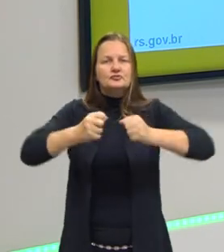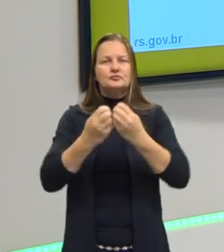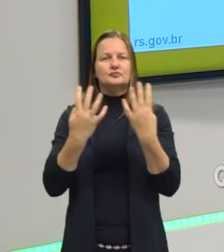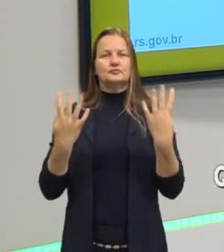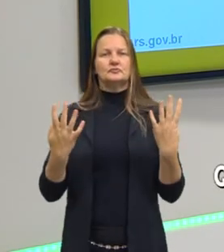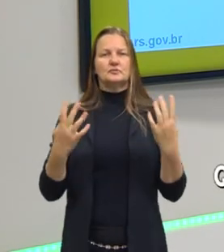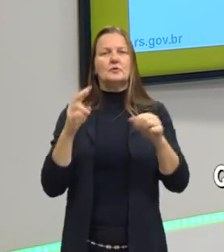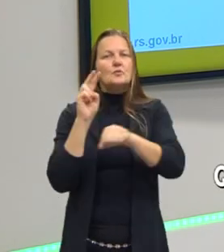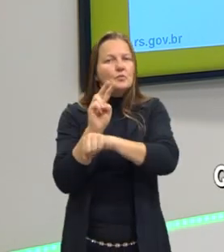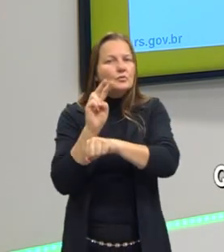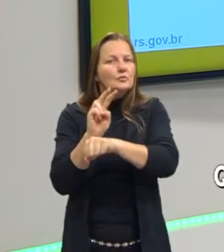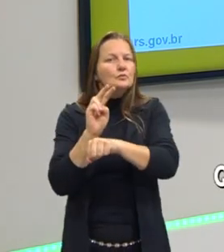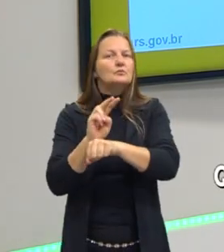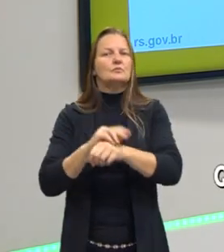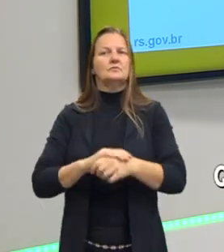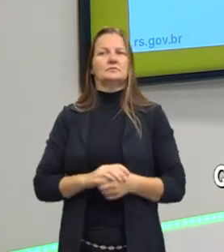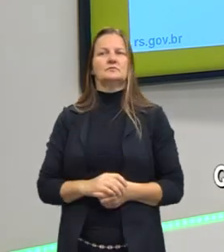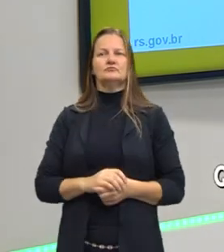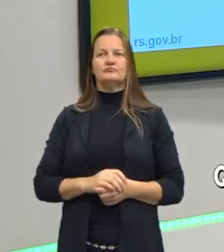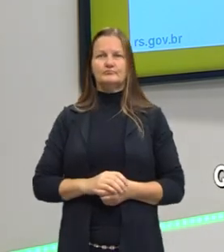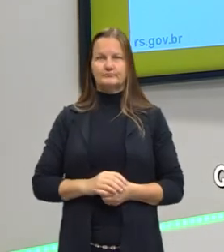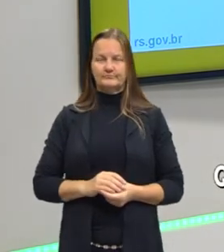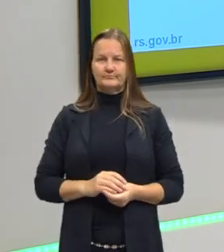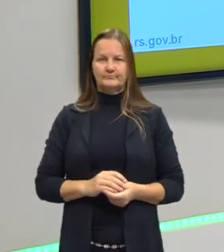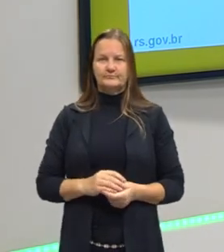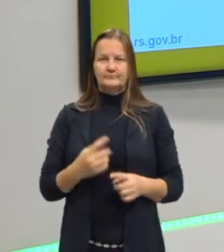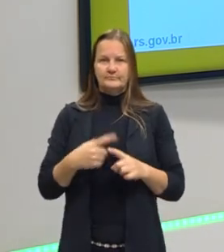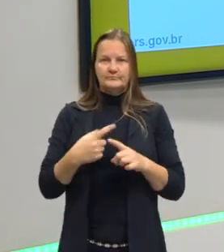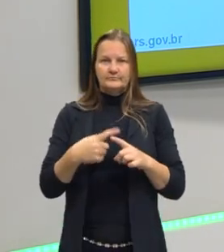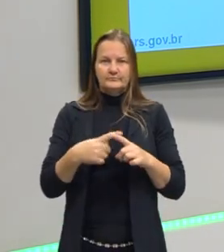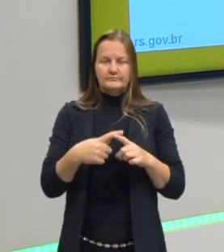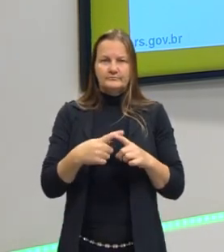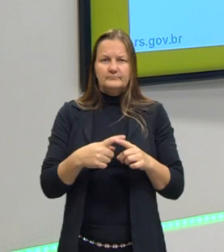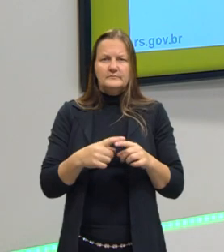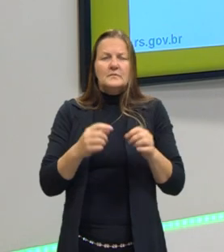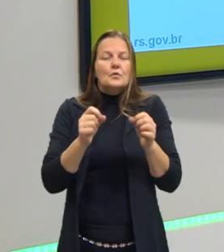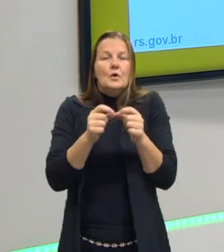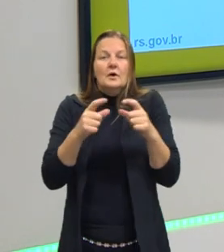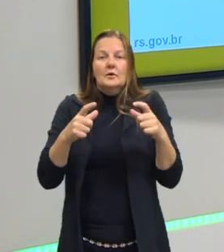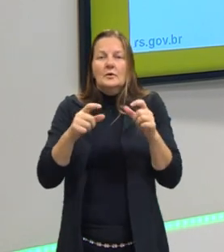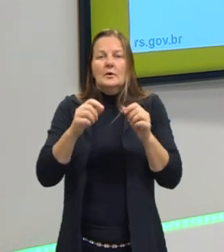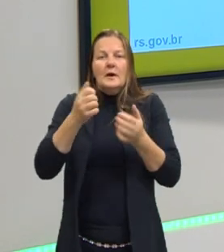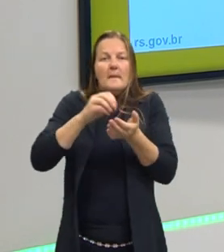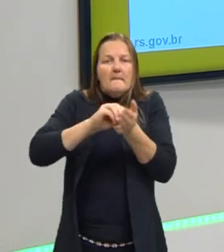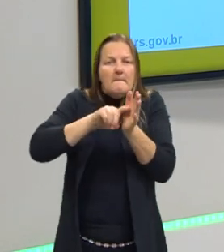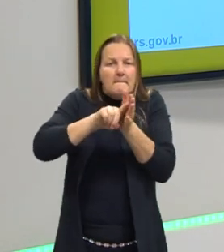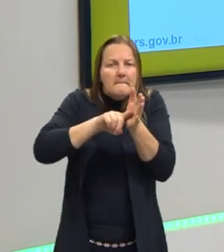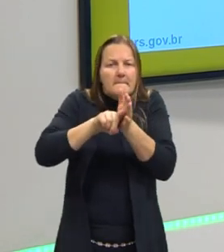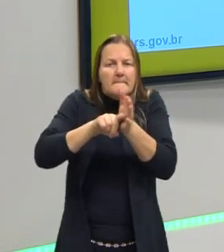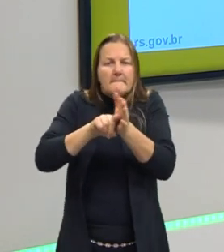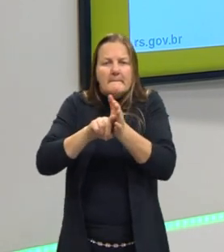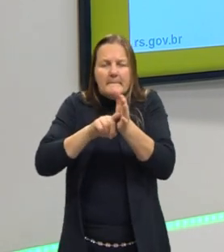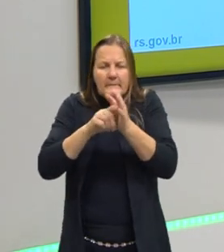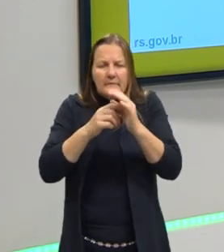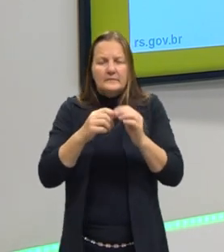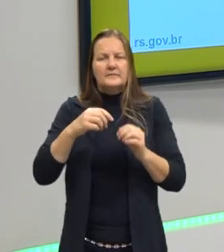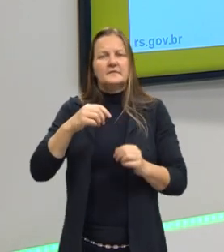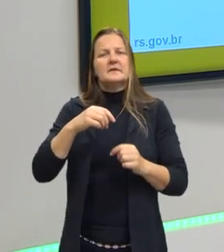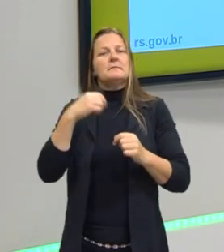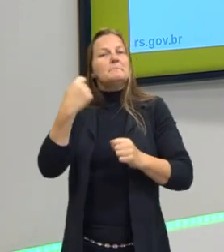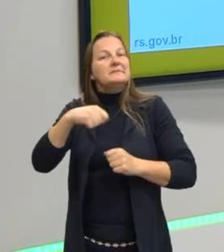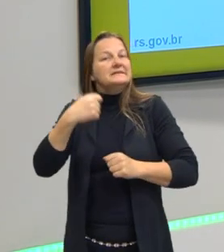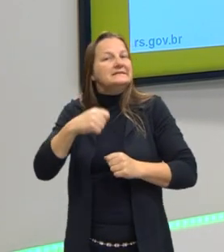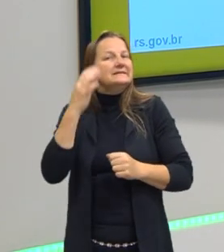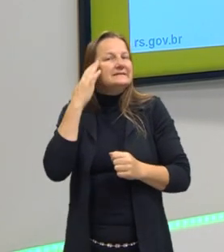tem que cuidar enquanto a gente está falando nos tamanhos das amostras, né? Se a minha unidade traz por litro, eu preciso